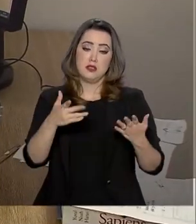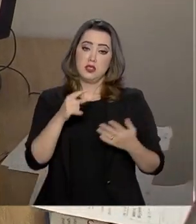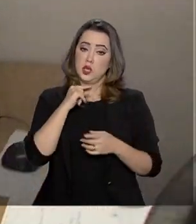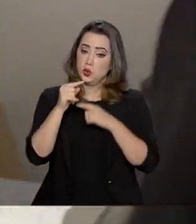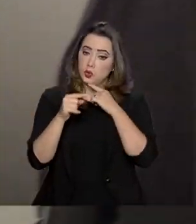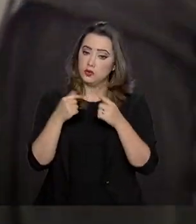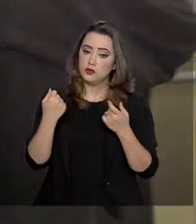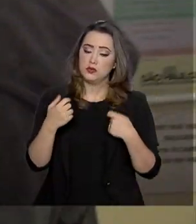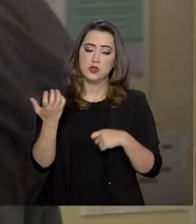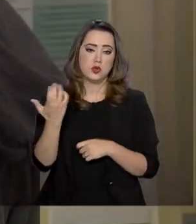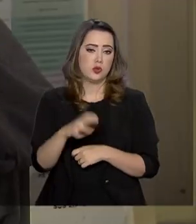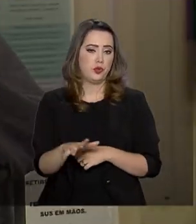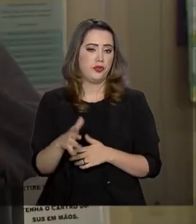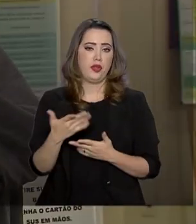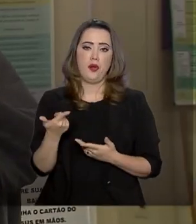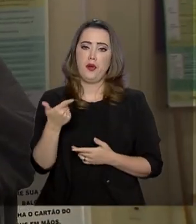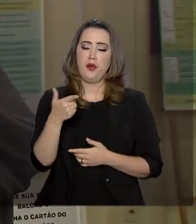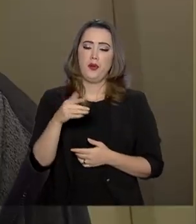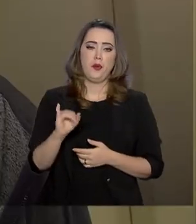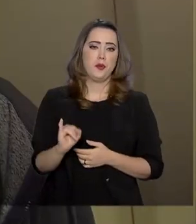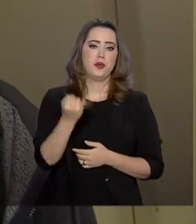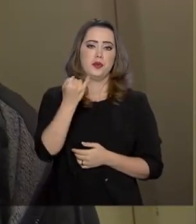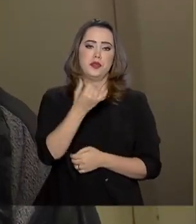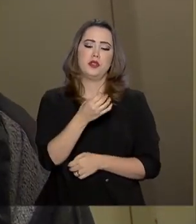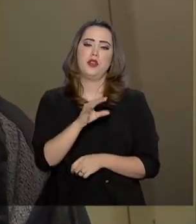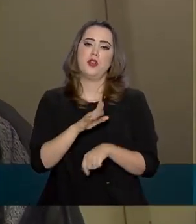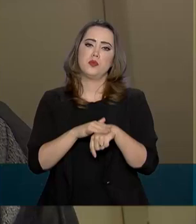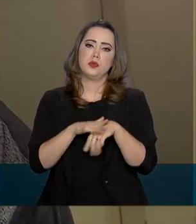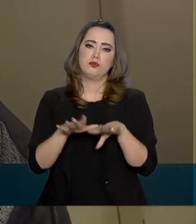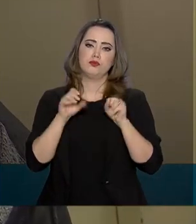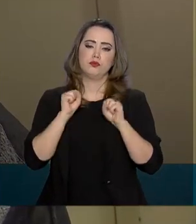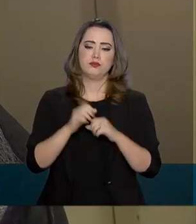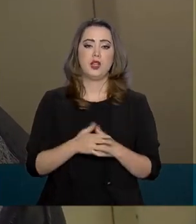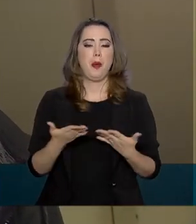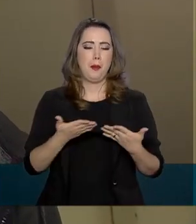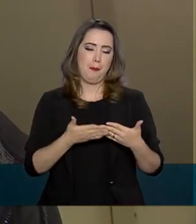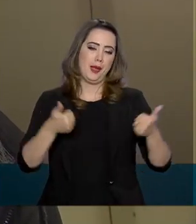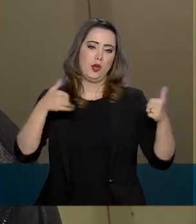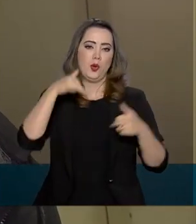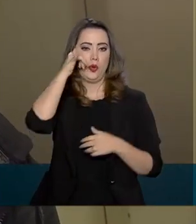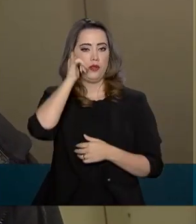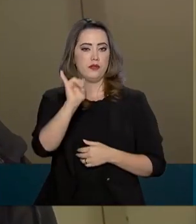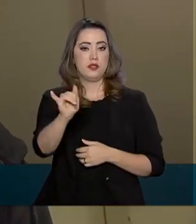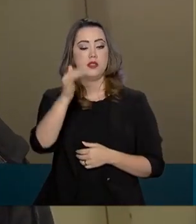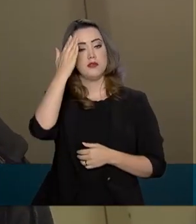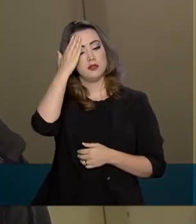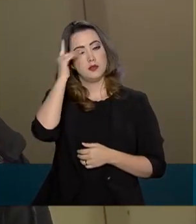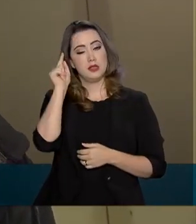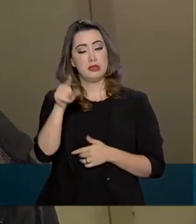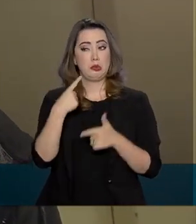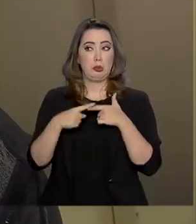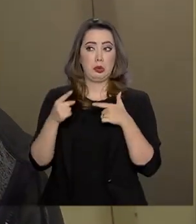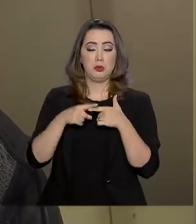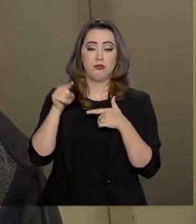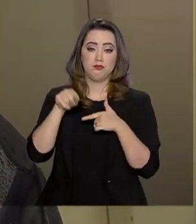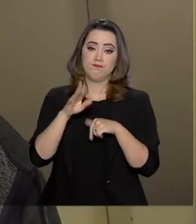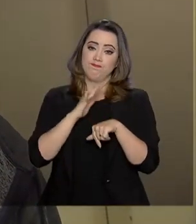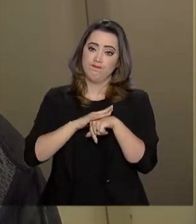infância. Na dúvida, não quer dar chance para o sarampo. É bom se prevenir, né? Fiquei sabendo aqui dos surtos, aí